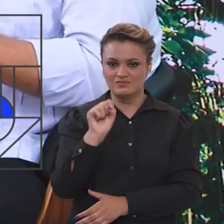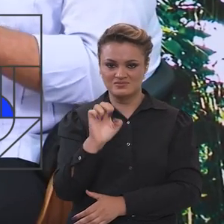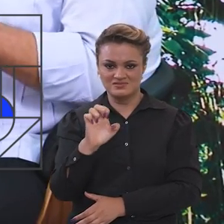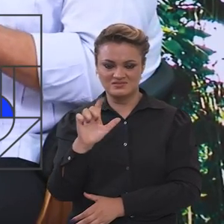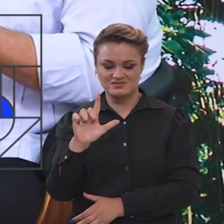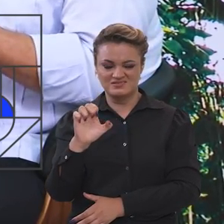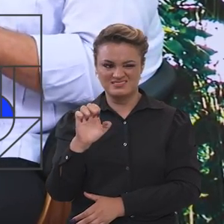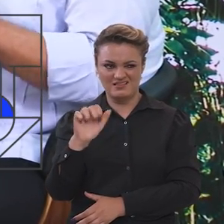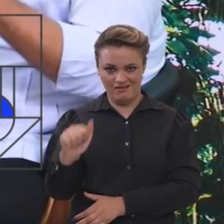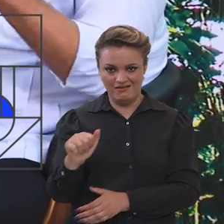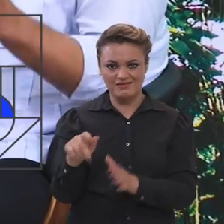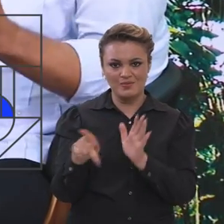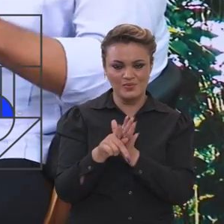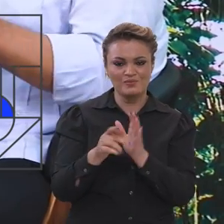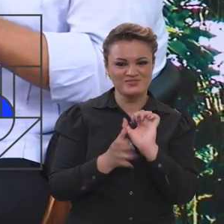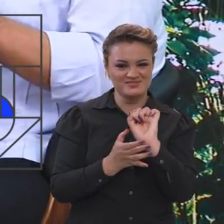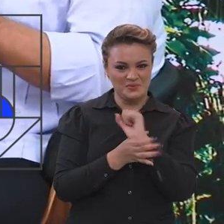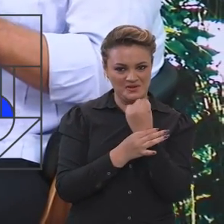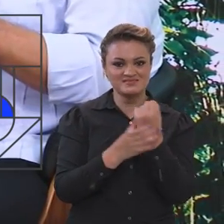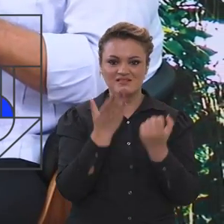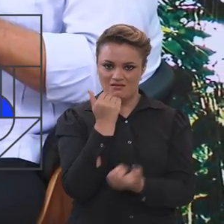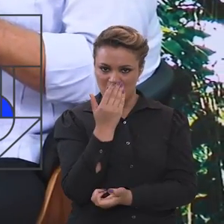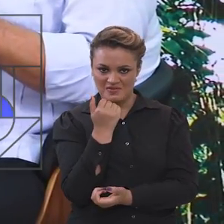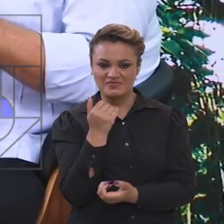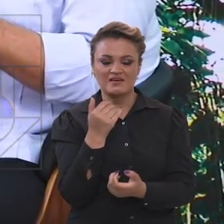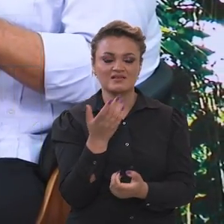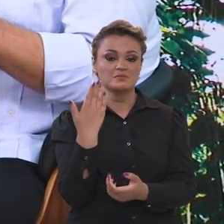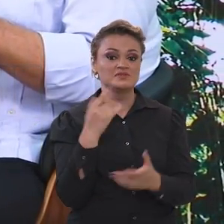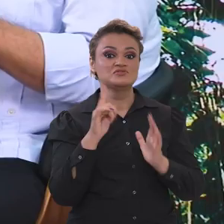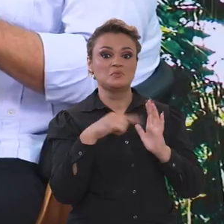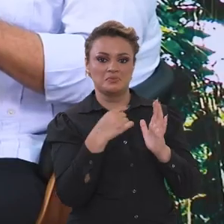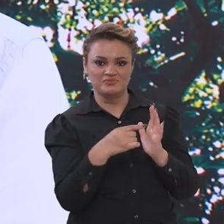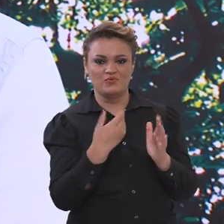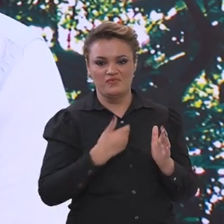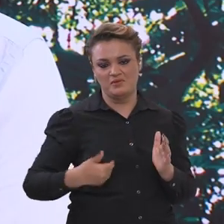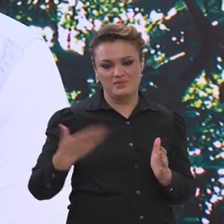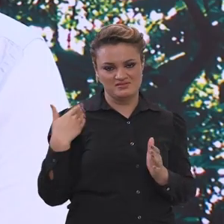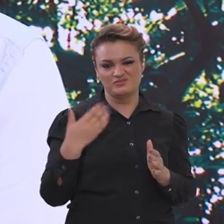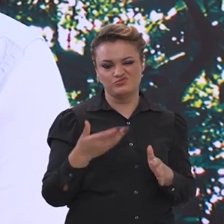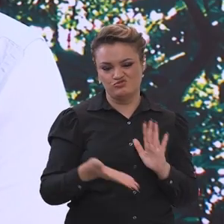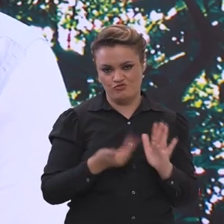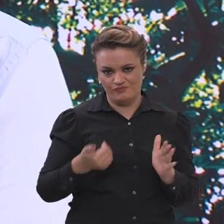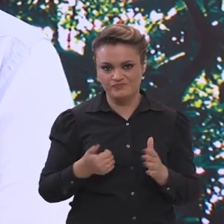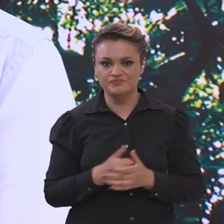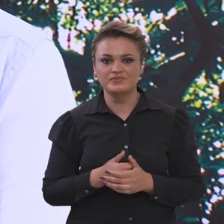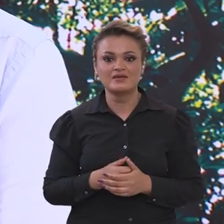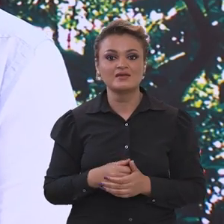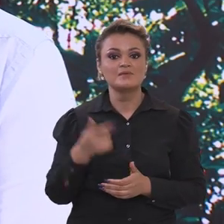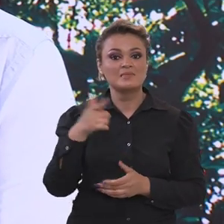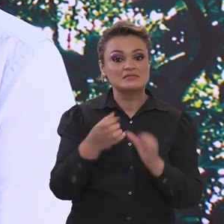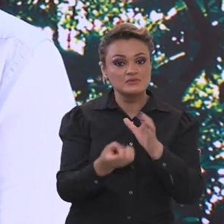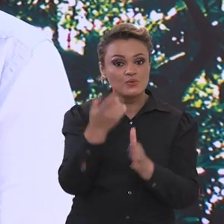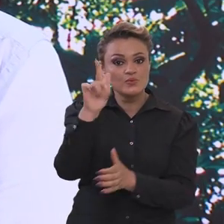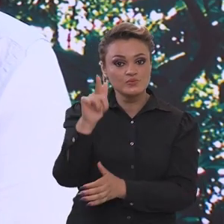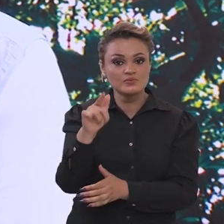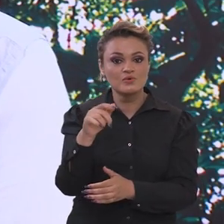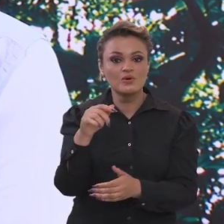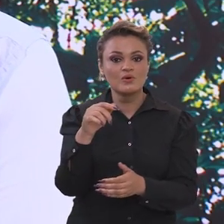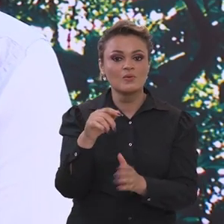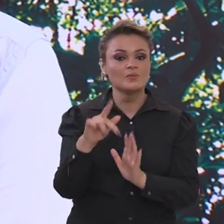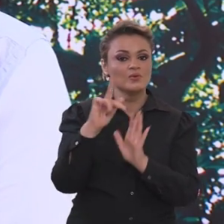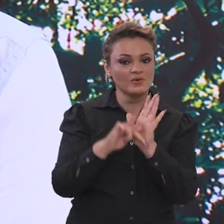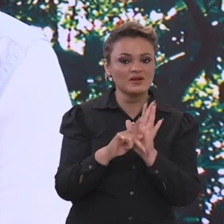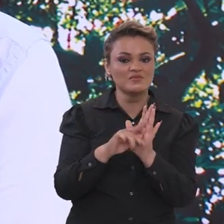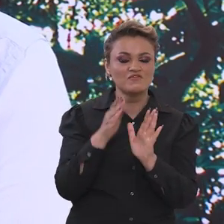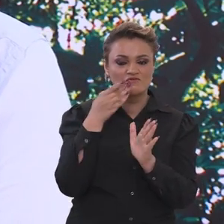que o Conselho de Segurança Alimentar que tinha sido extinto no governo anterior. Ele recriou o